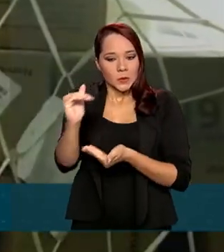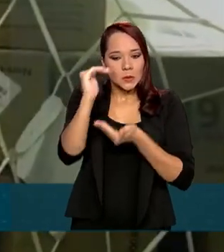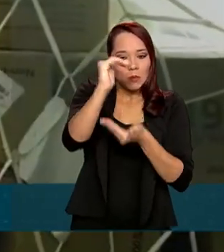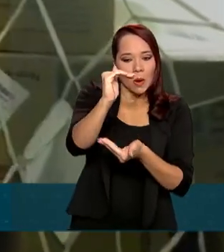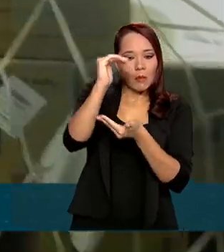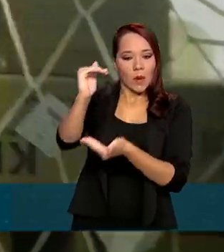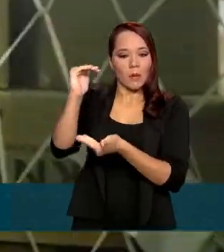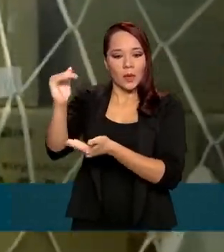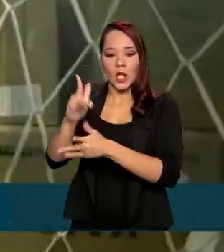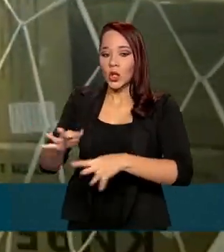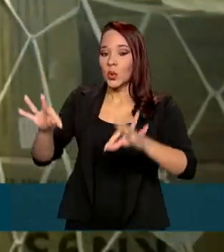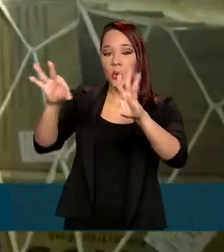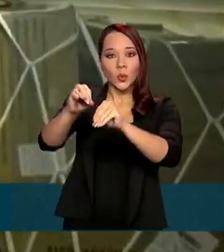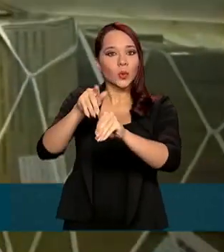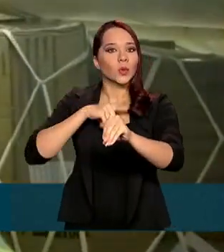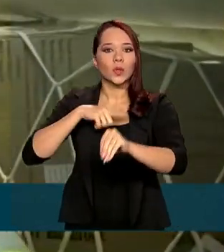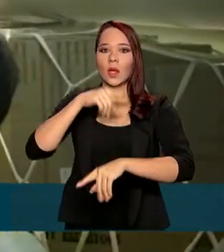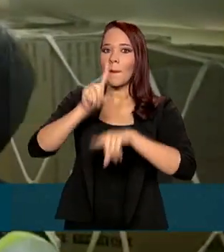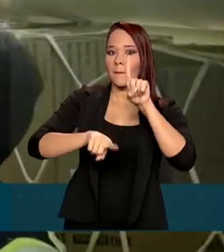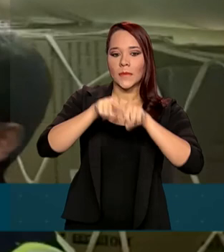lugar aqui tem material.